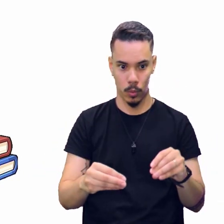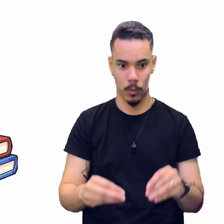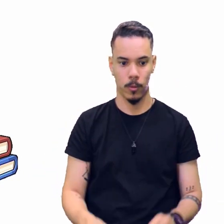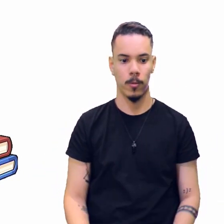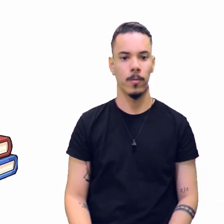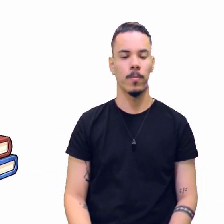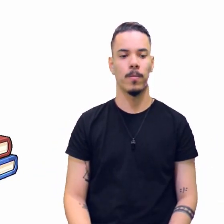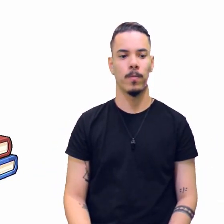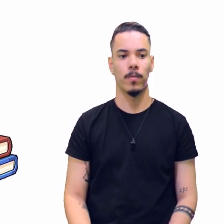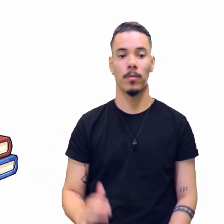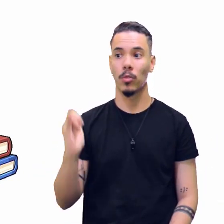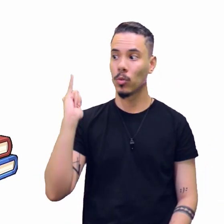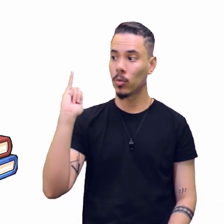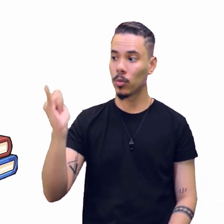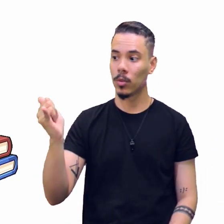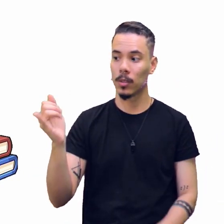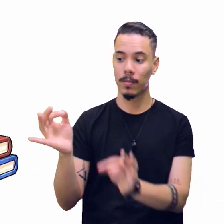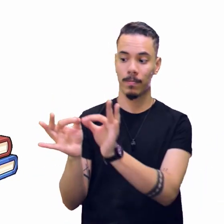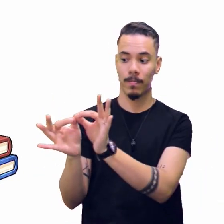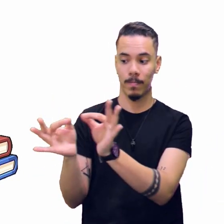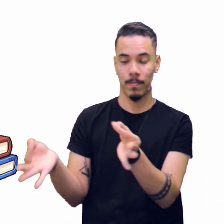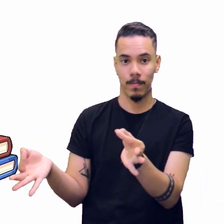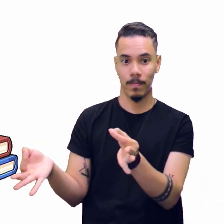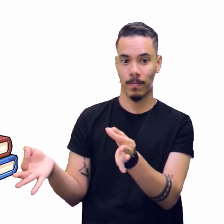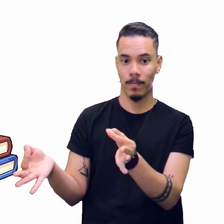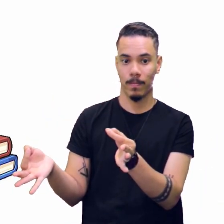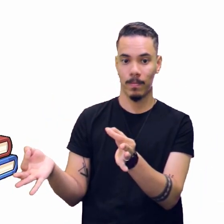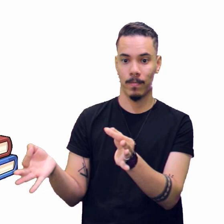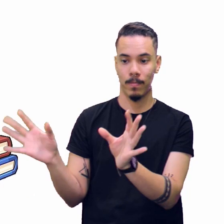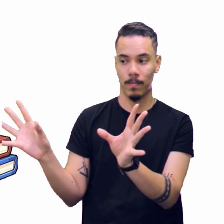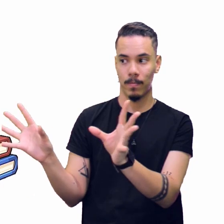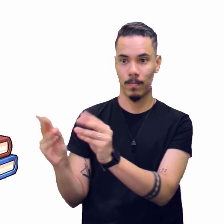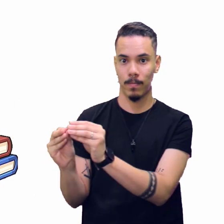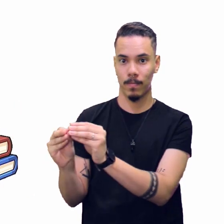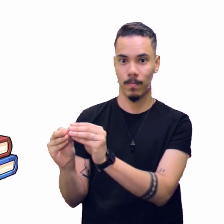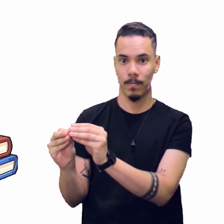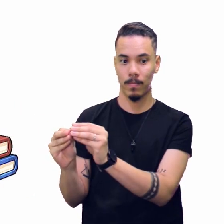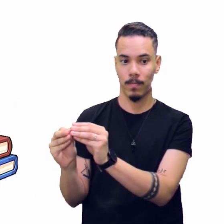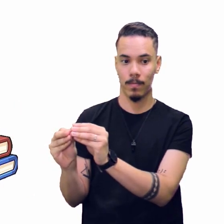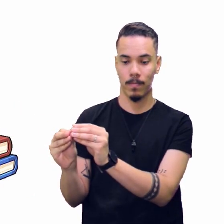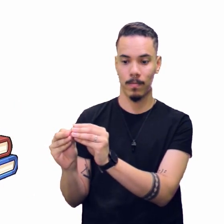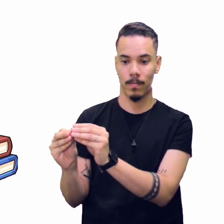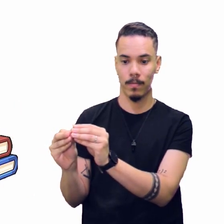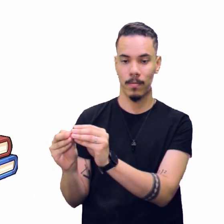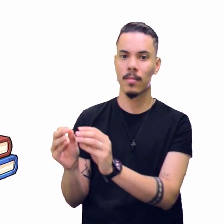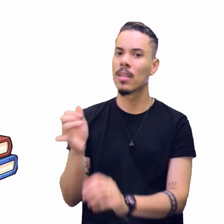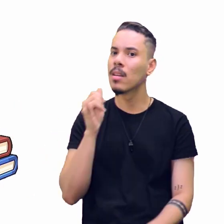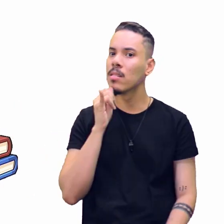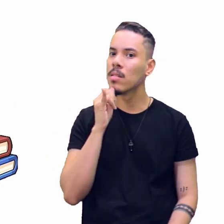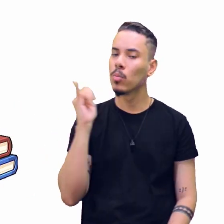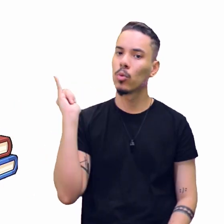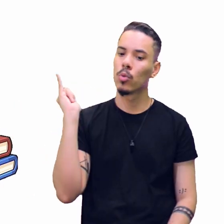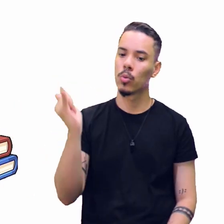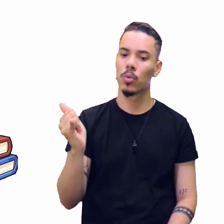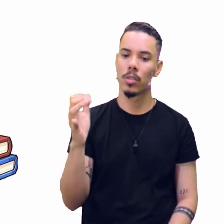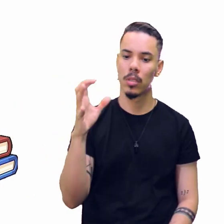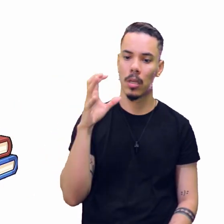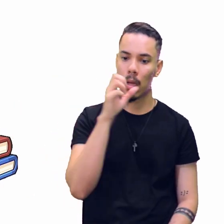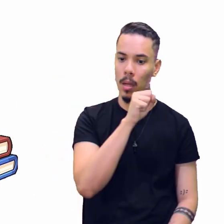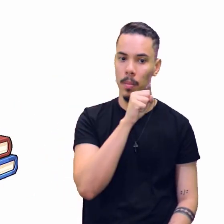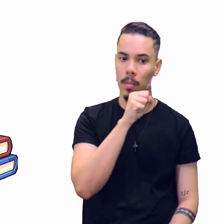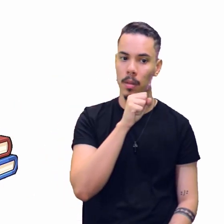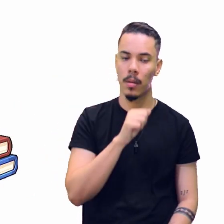Então, notícia simples. Então, uma notícia rápida aí, o que está